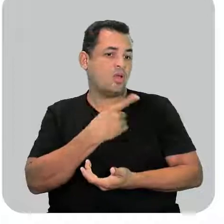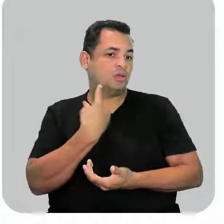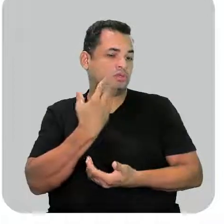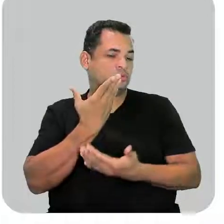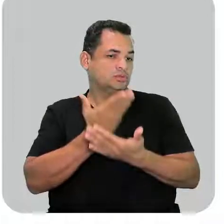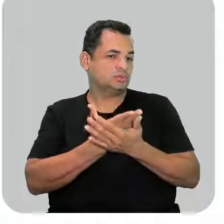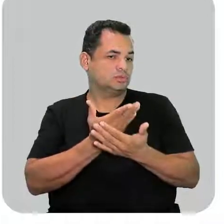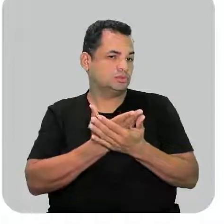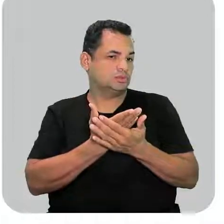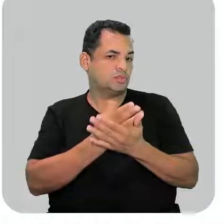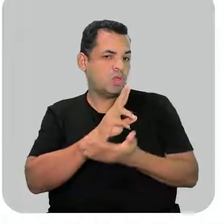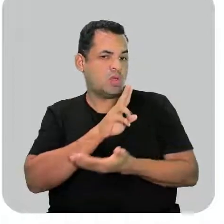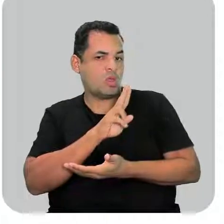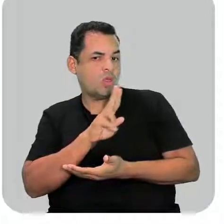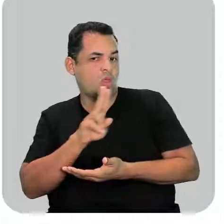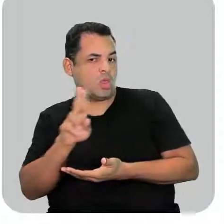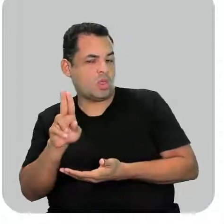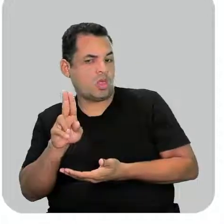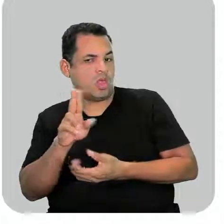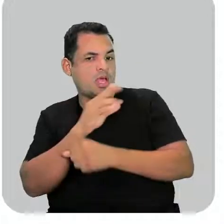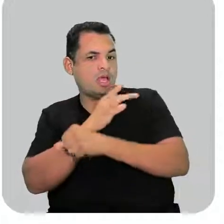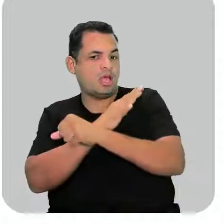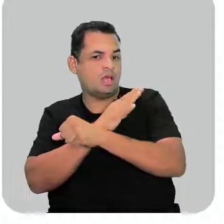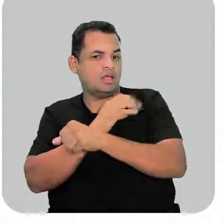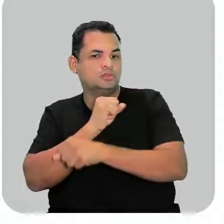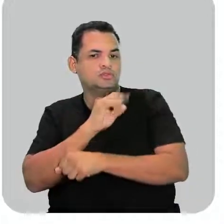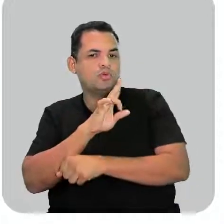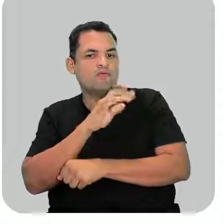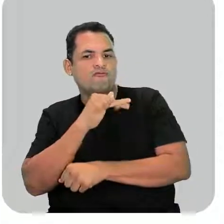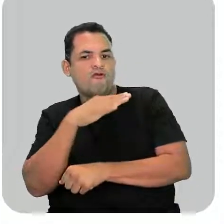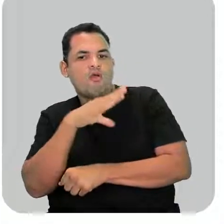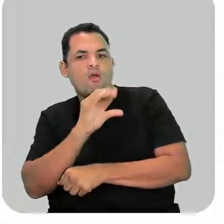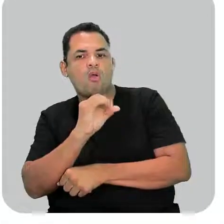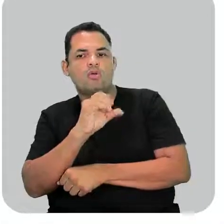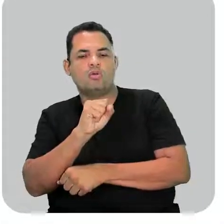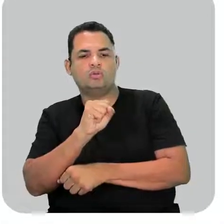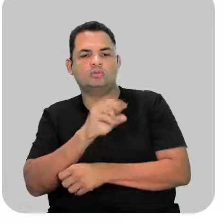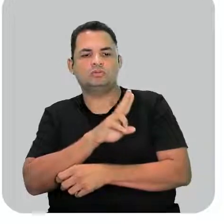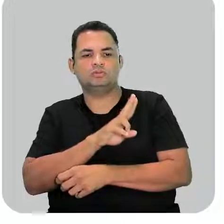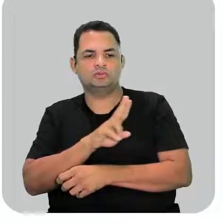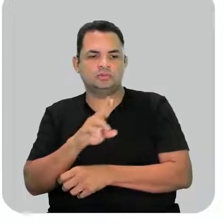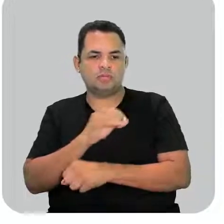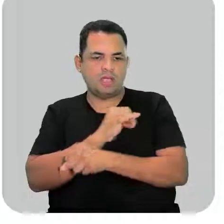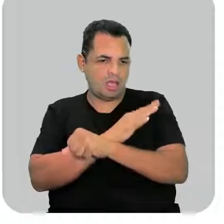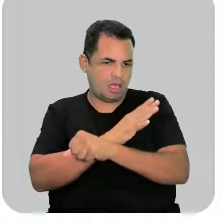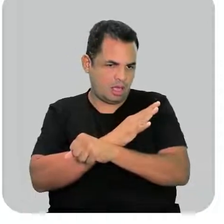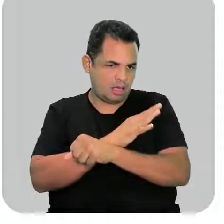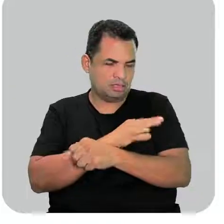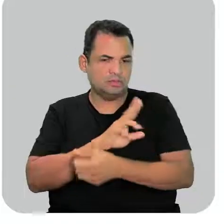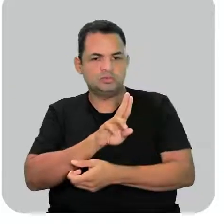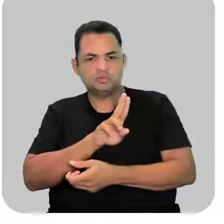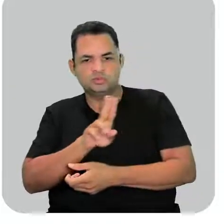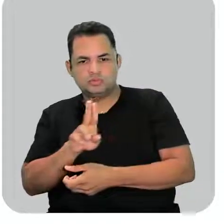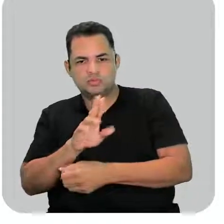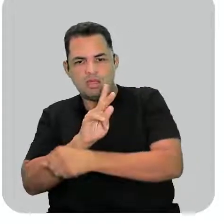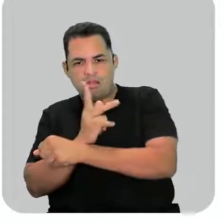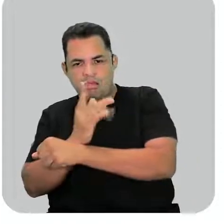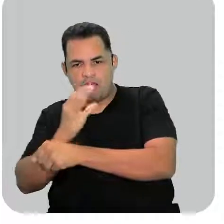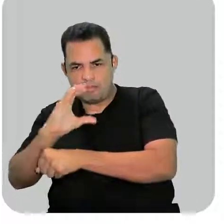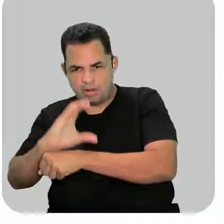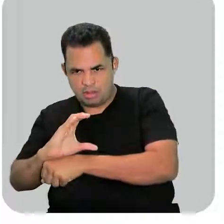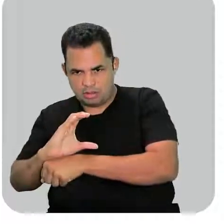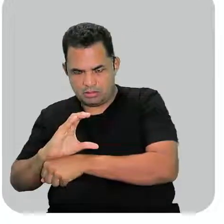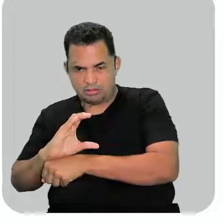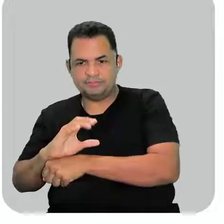a nomenclatura desses ácidos que é feito com o nome ácido, o nome do